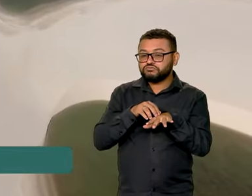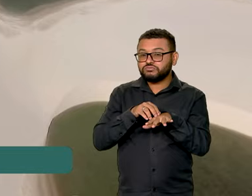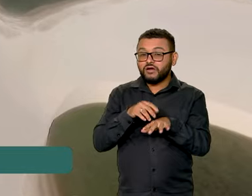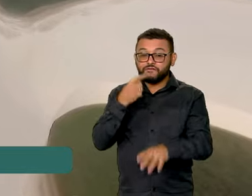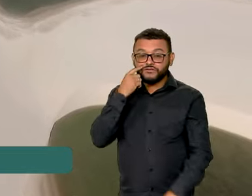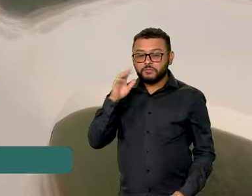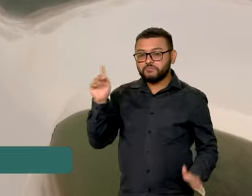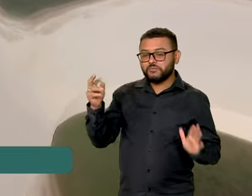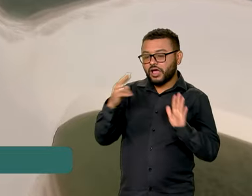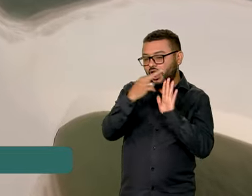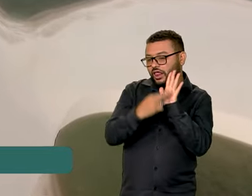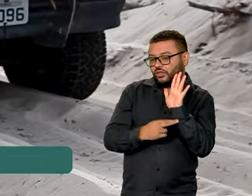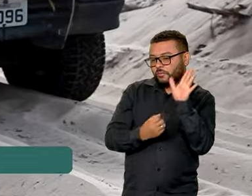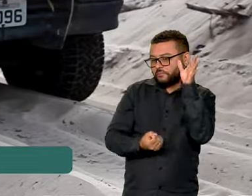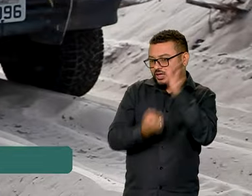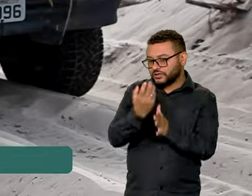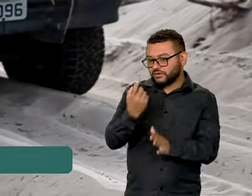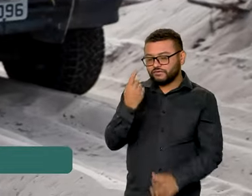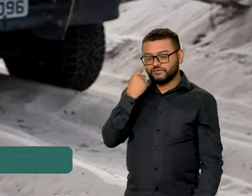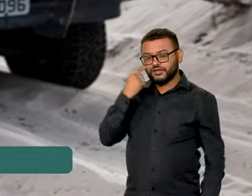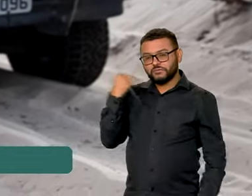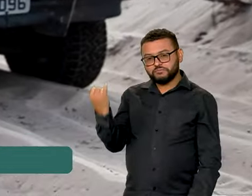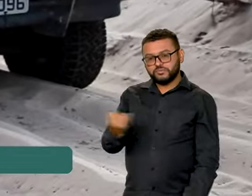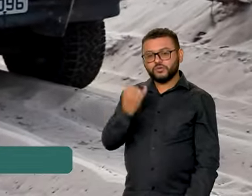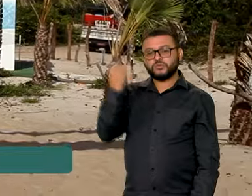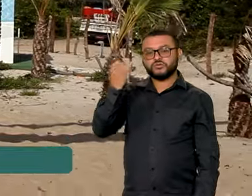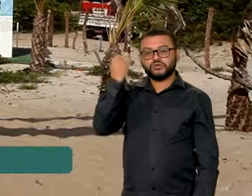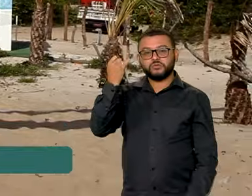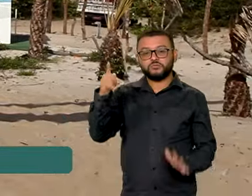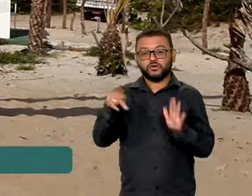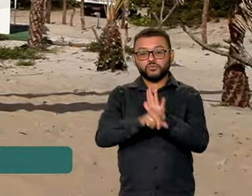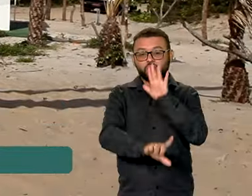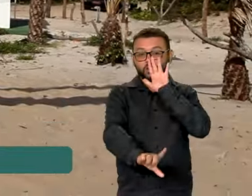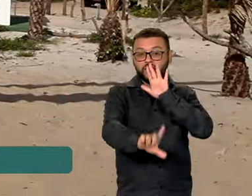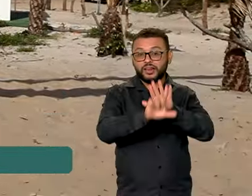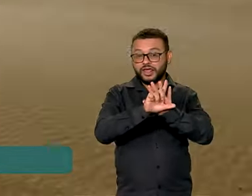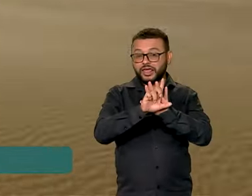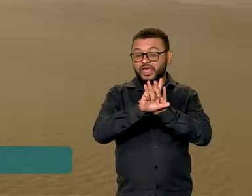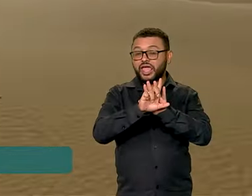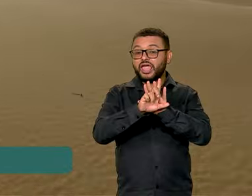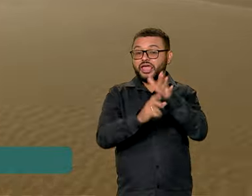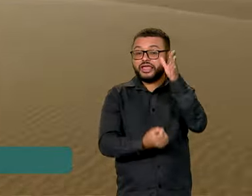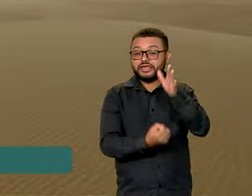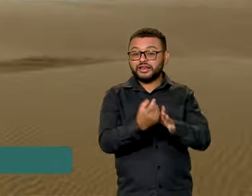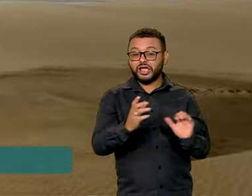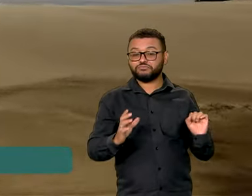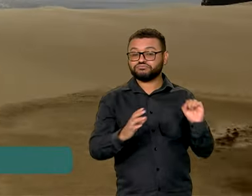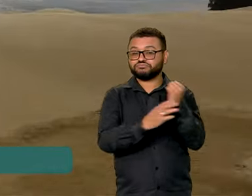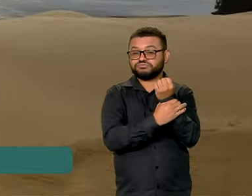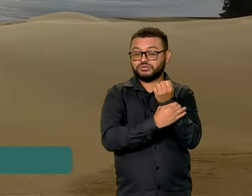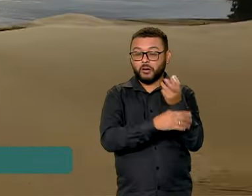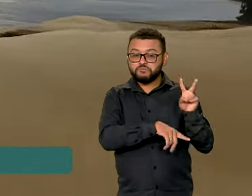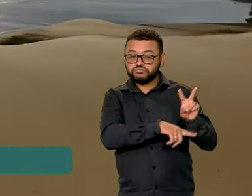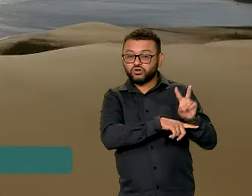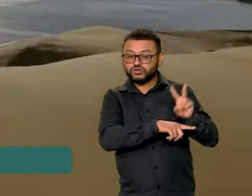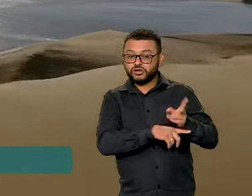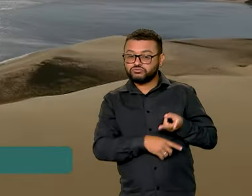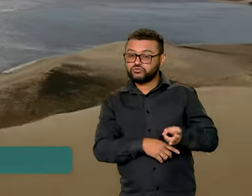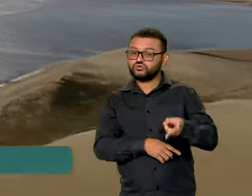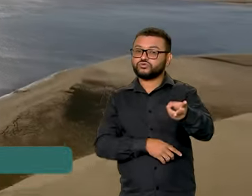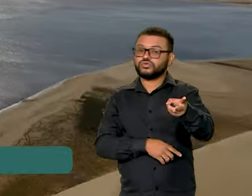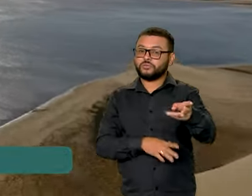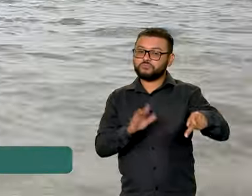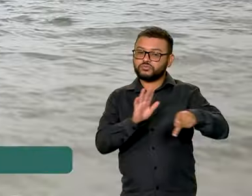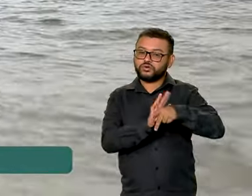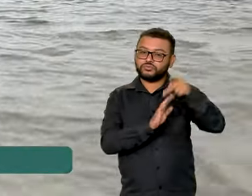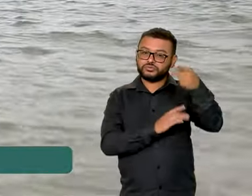relatório aprovado pelo comitê destacou o arcabouço legal e institucional que garante a proteção permanente